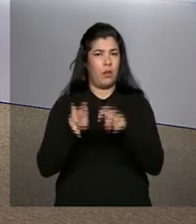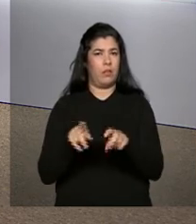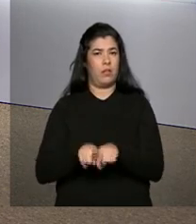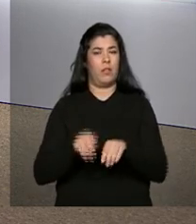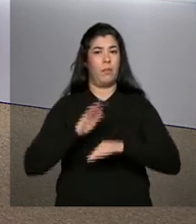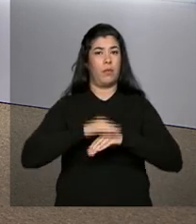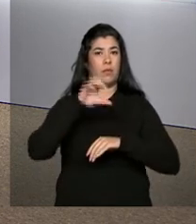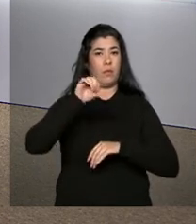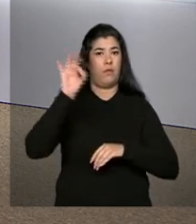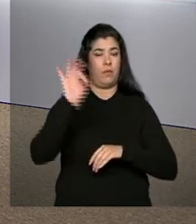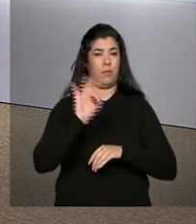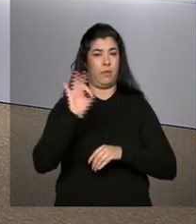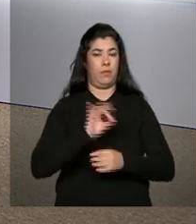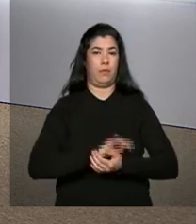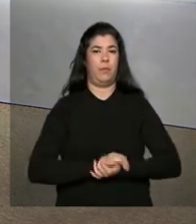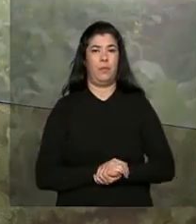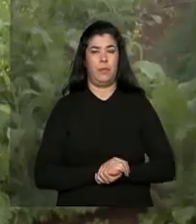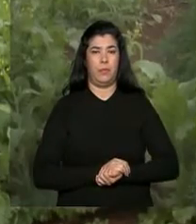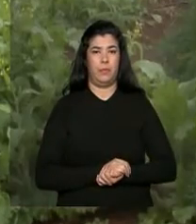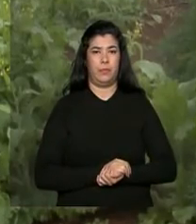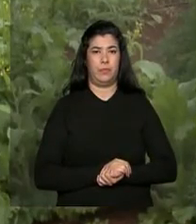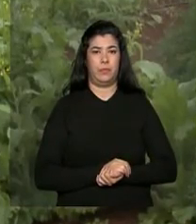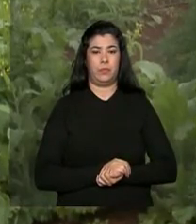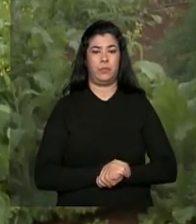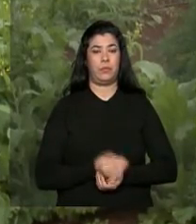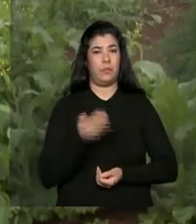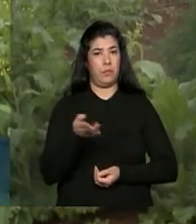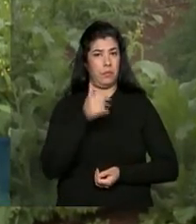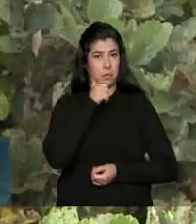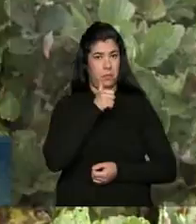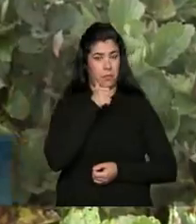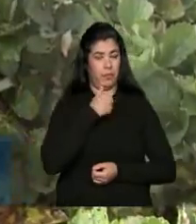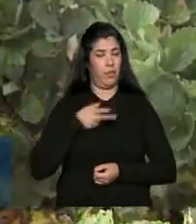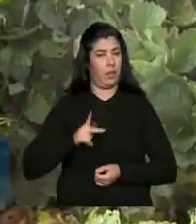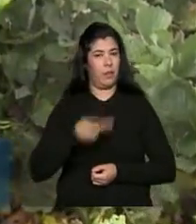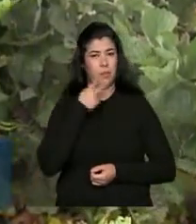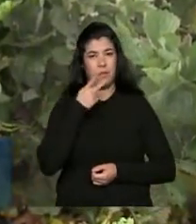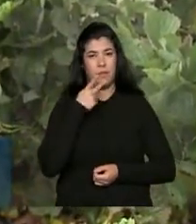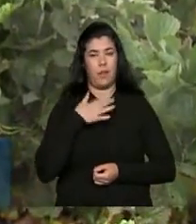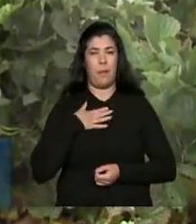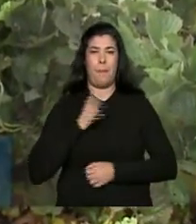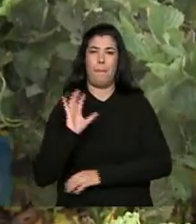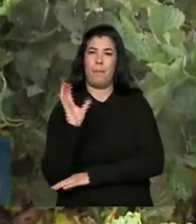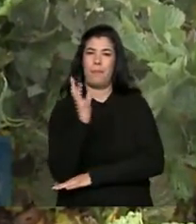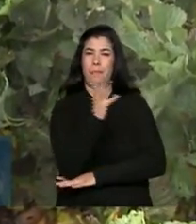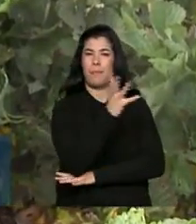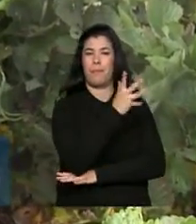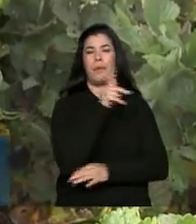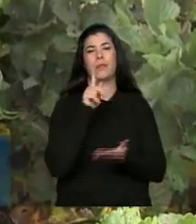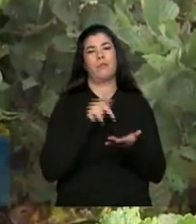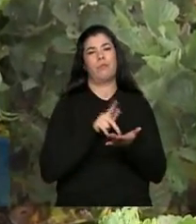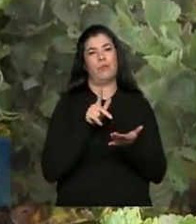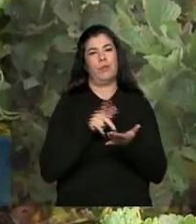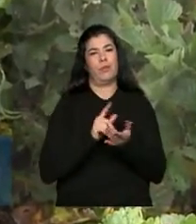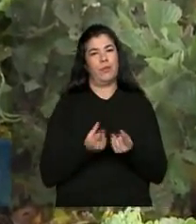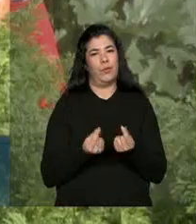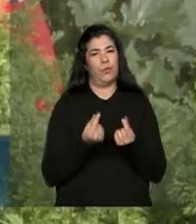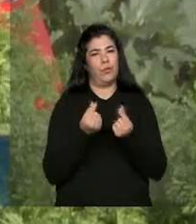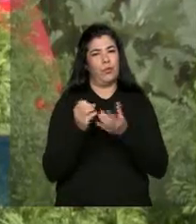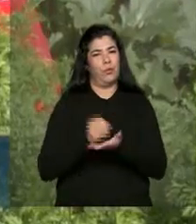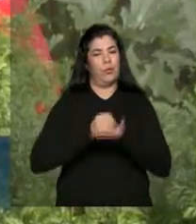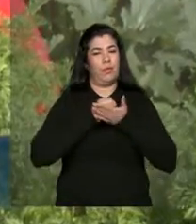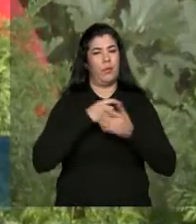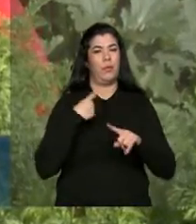quase 90%. Linda C costuma dizer que suas plantas são verdadeiros pés de dinheiro.